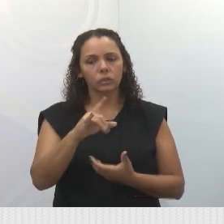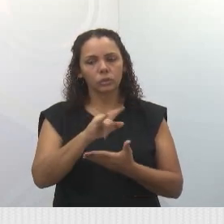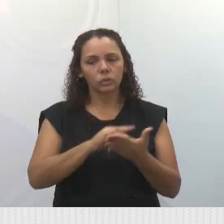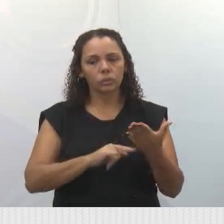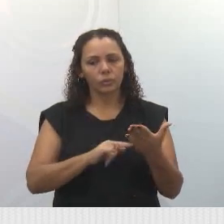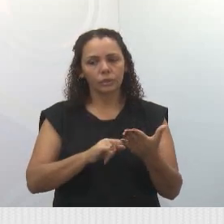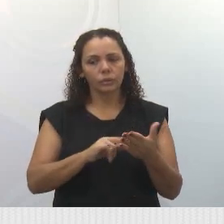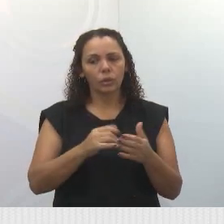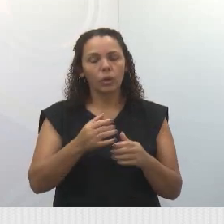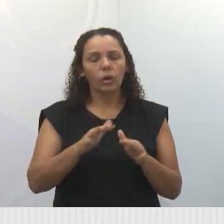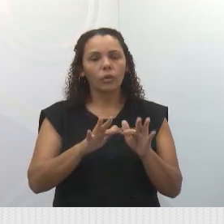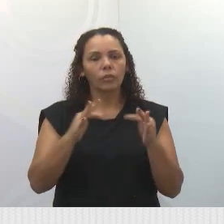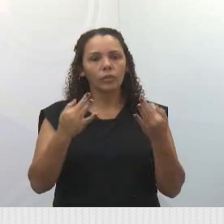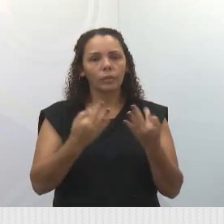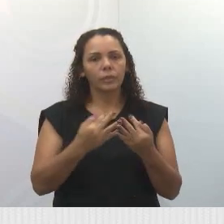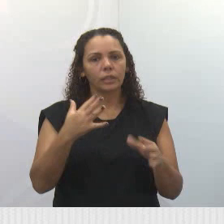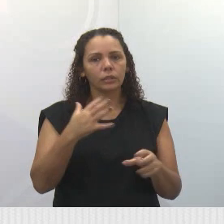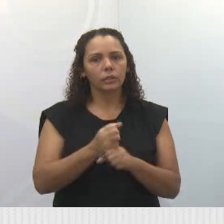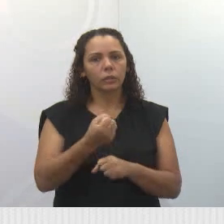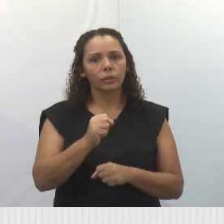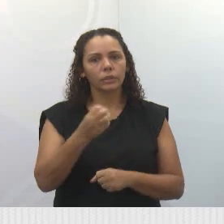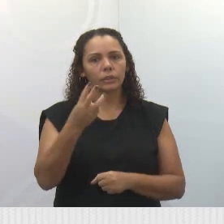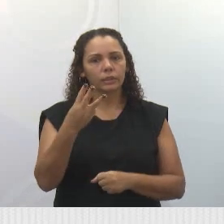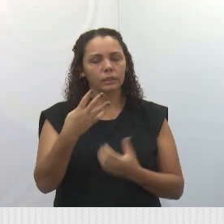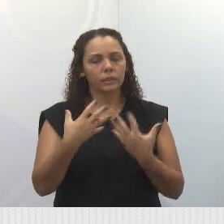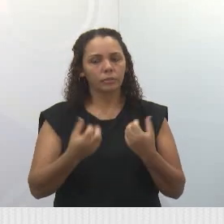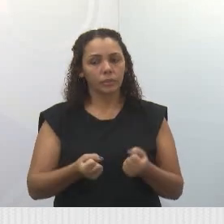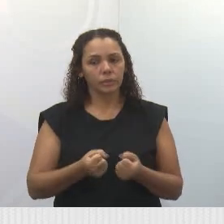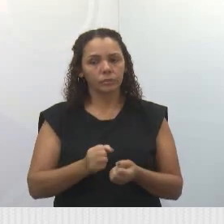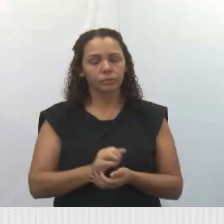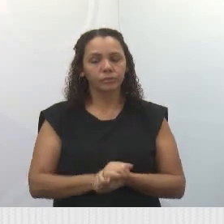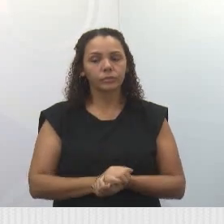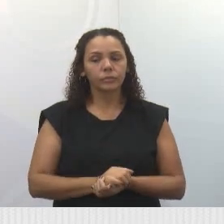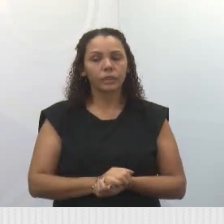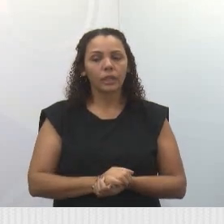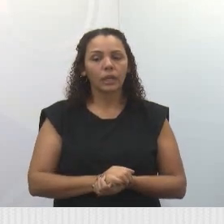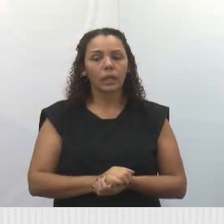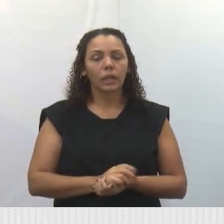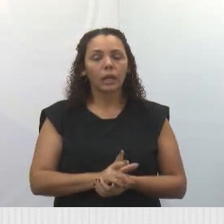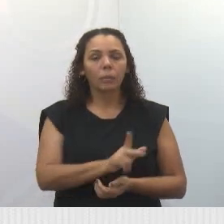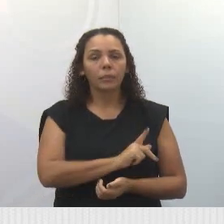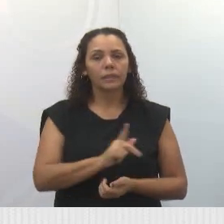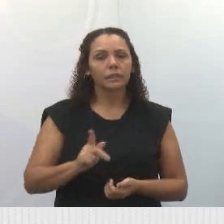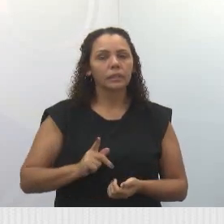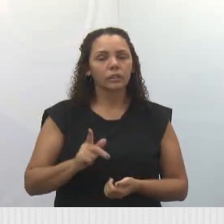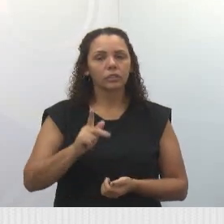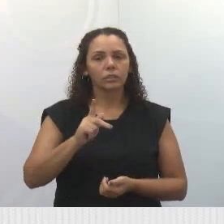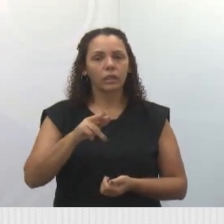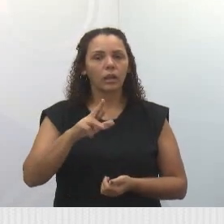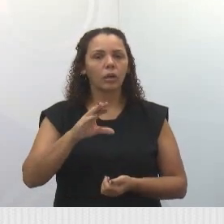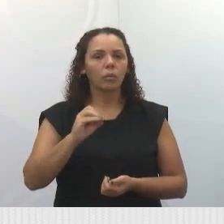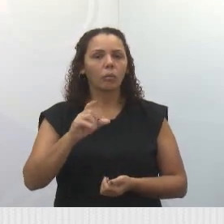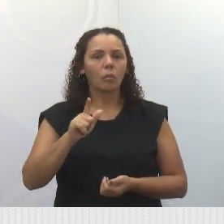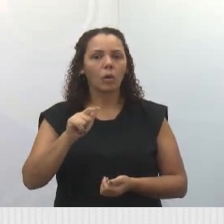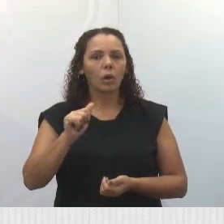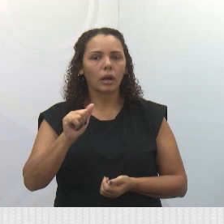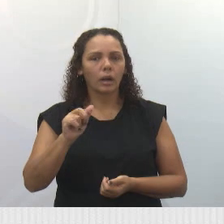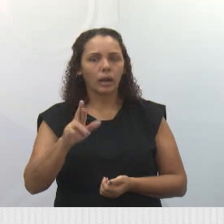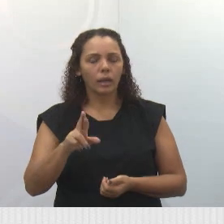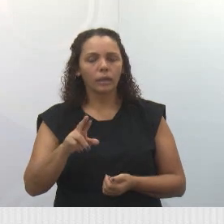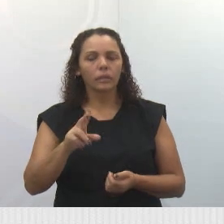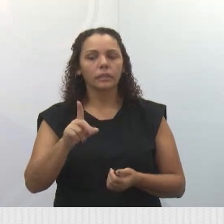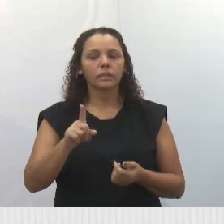famílias. Então, parabéns aí à Priscila, que é a presidenta da Fundação Prolar, assim como também ao nosso prefeito Izeia Santana,